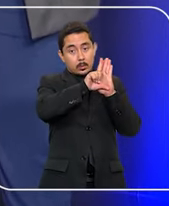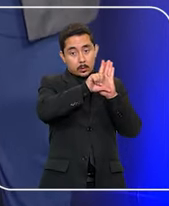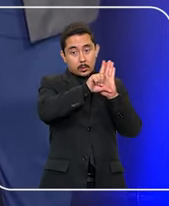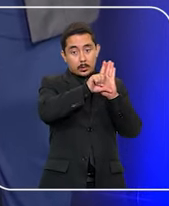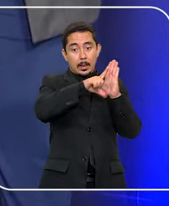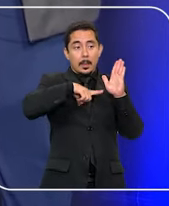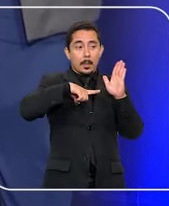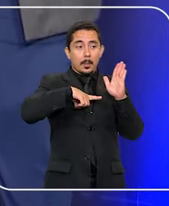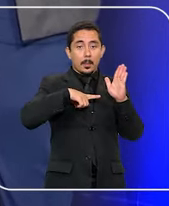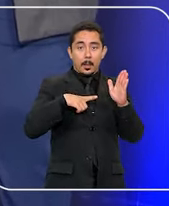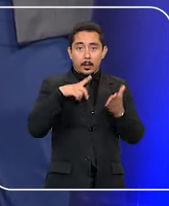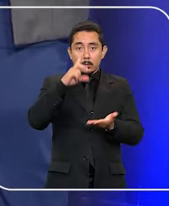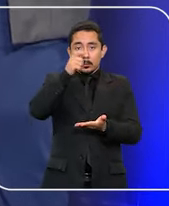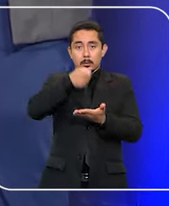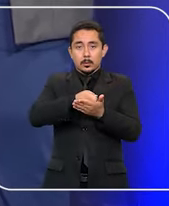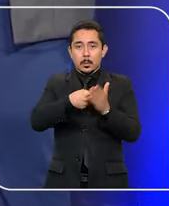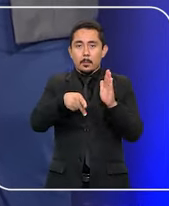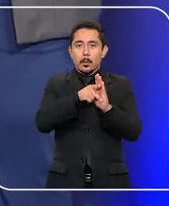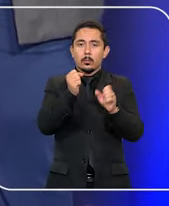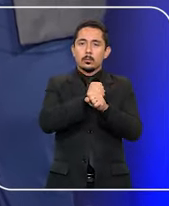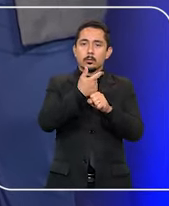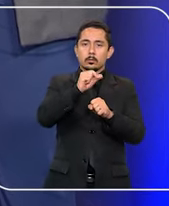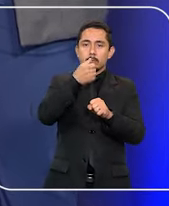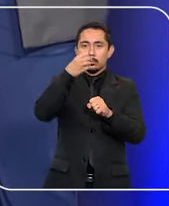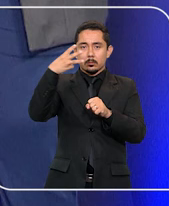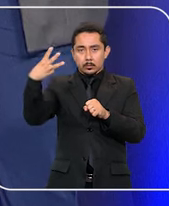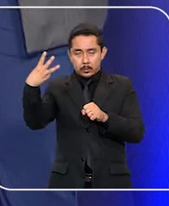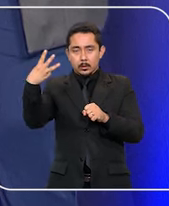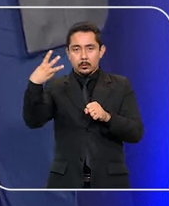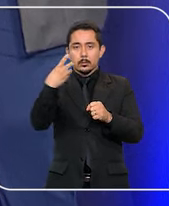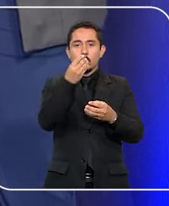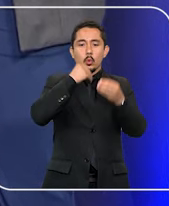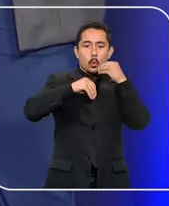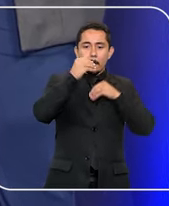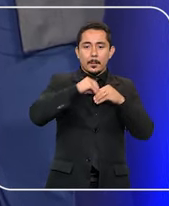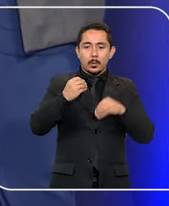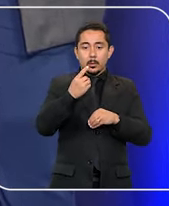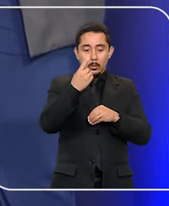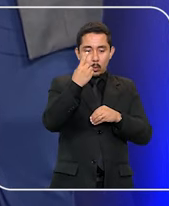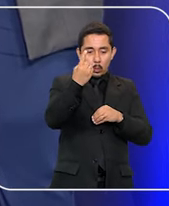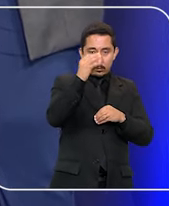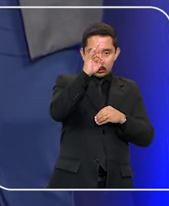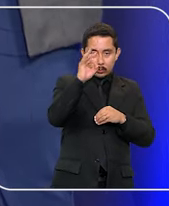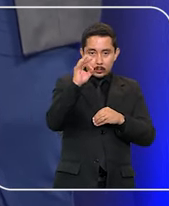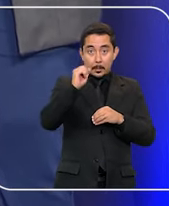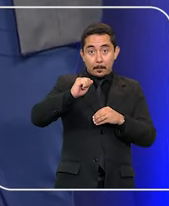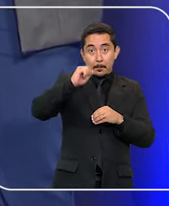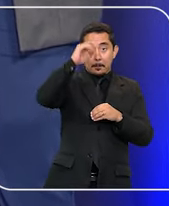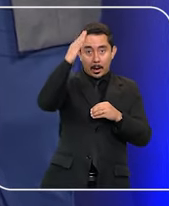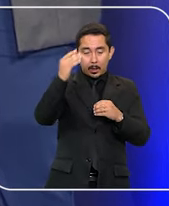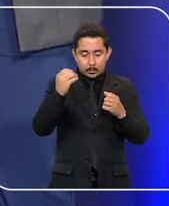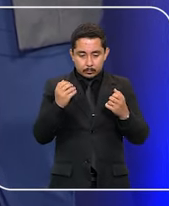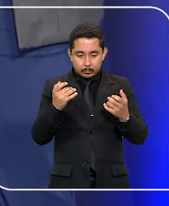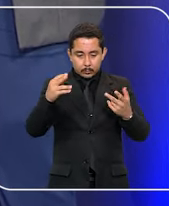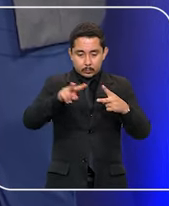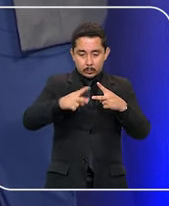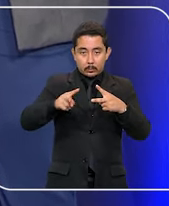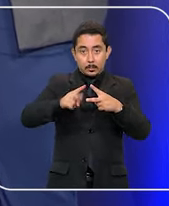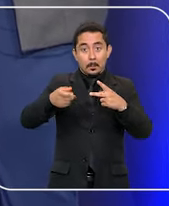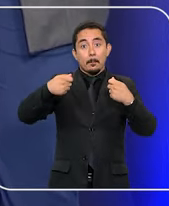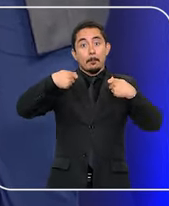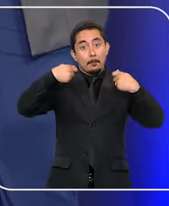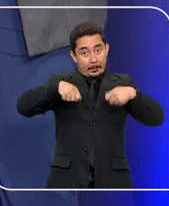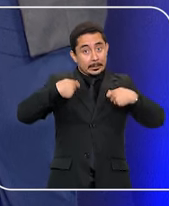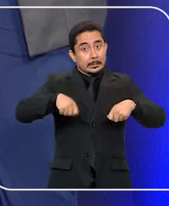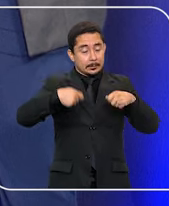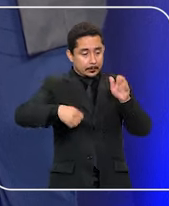legalidade do decreto de 2003 que define que os alimentos com mais de 1% de transgênicos devem